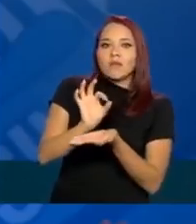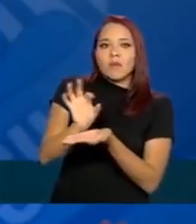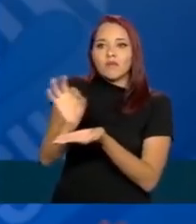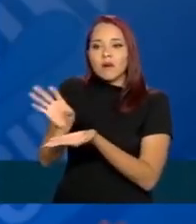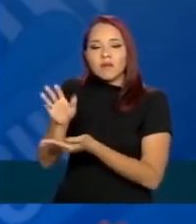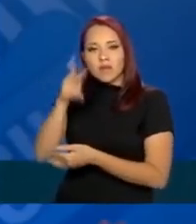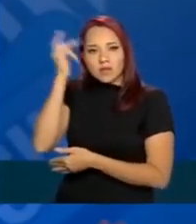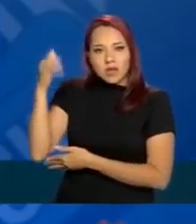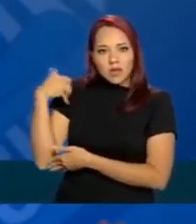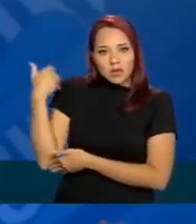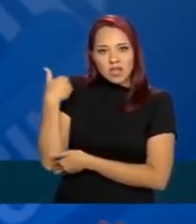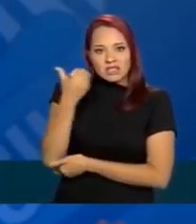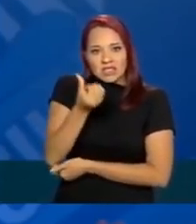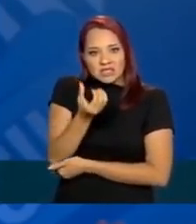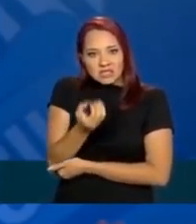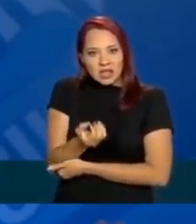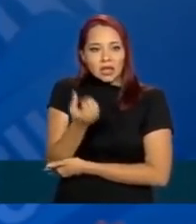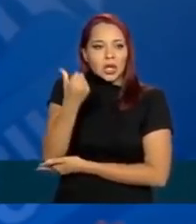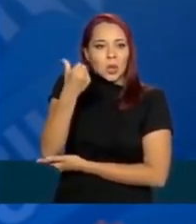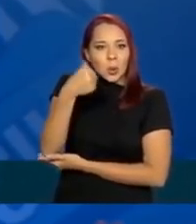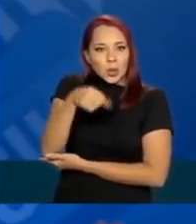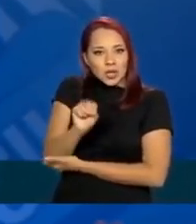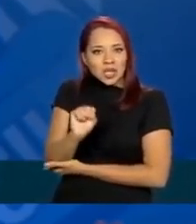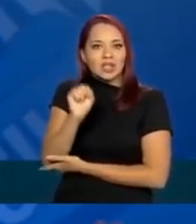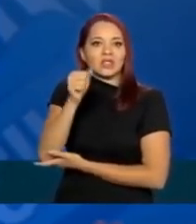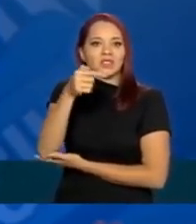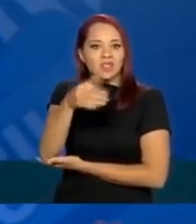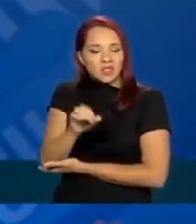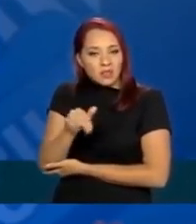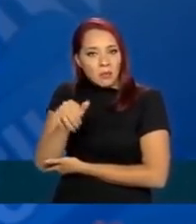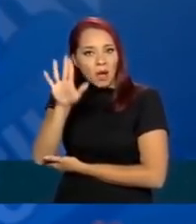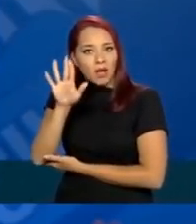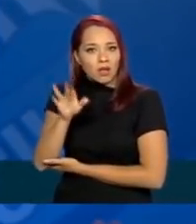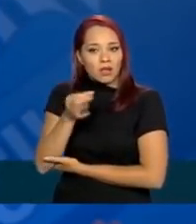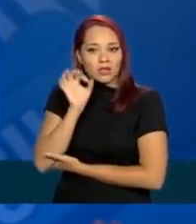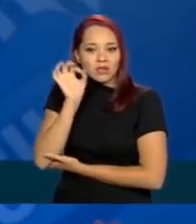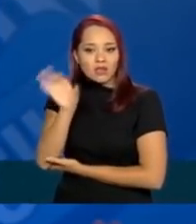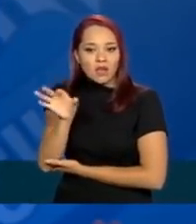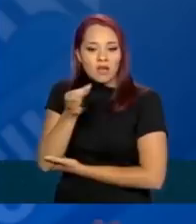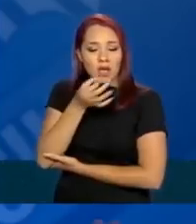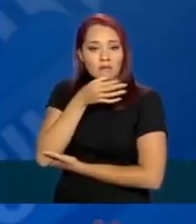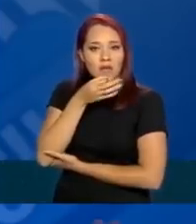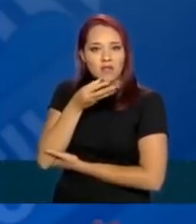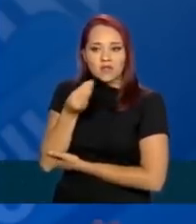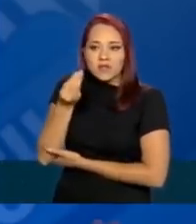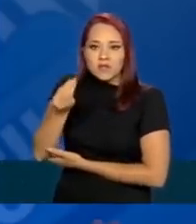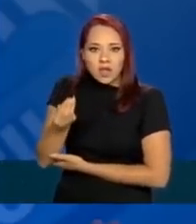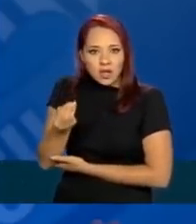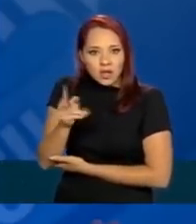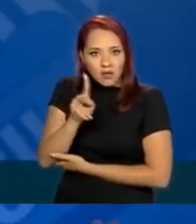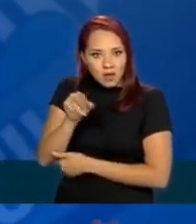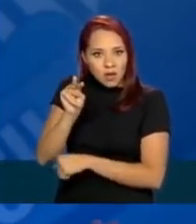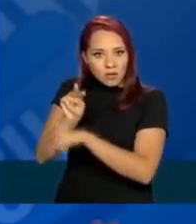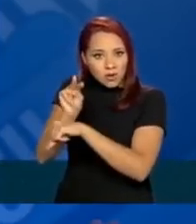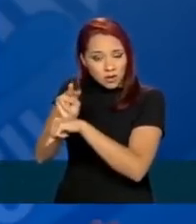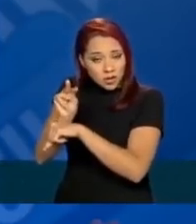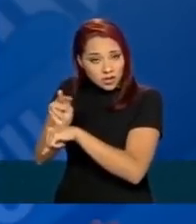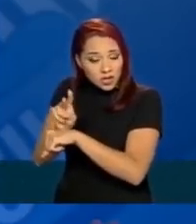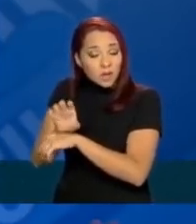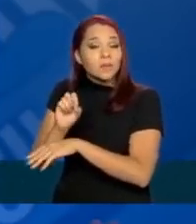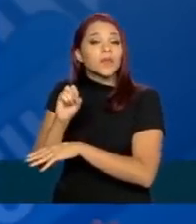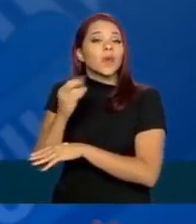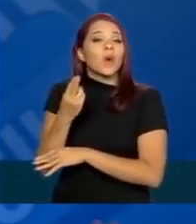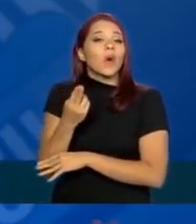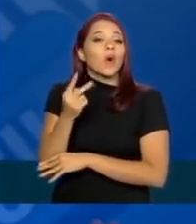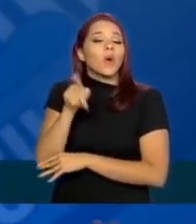de 60, mais de 70, mais de 80, será que esse medicamento vai protegê-los? Ou